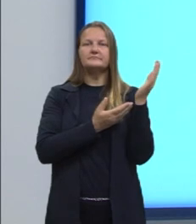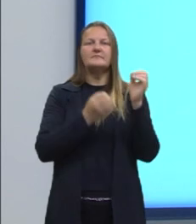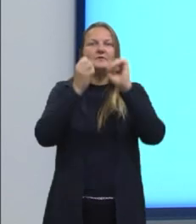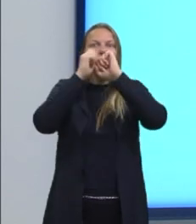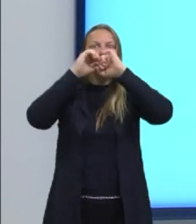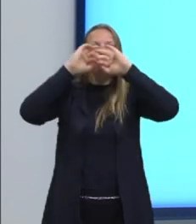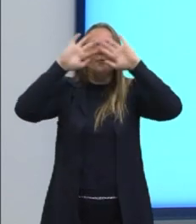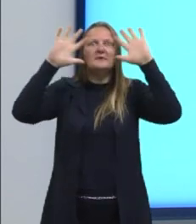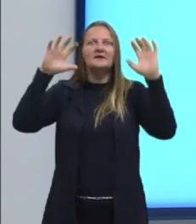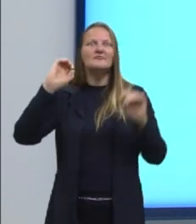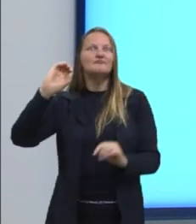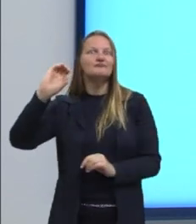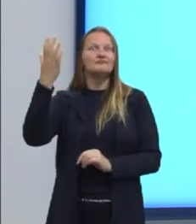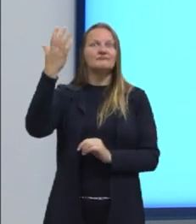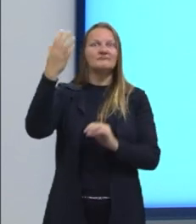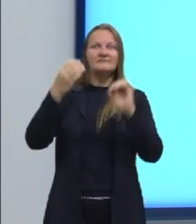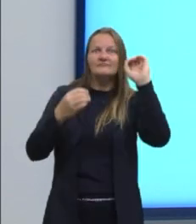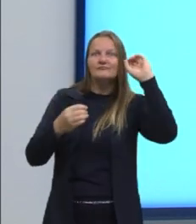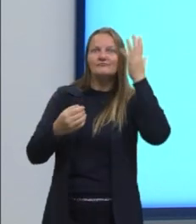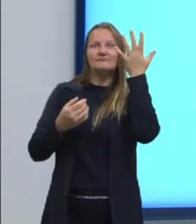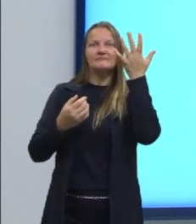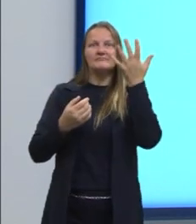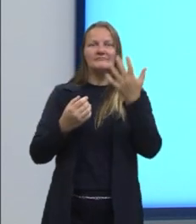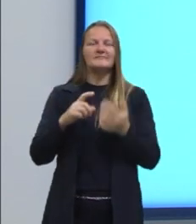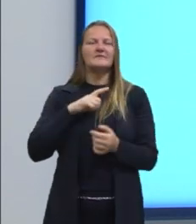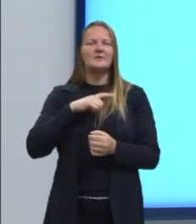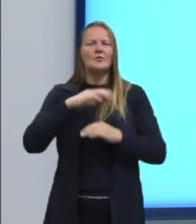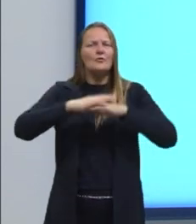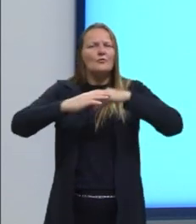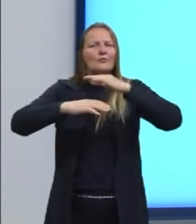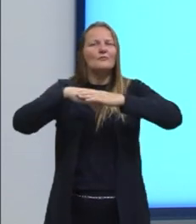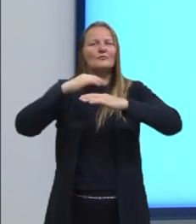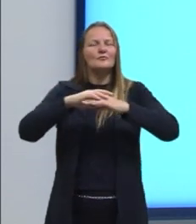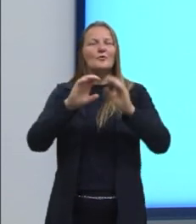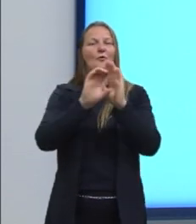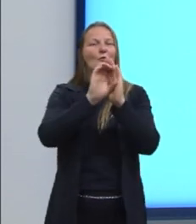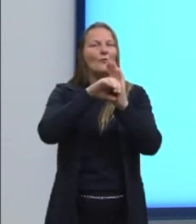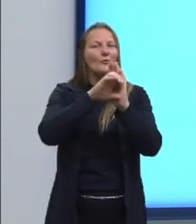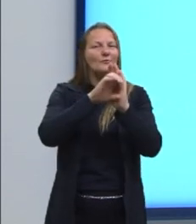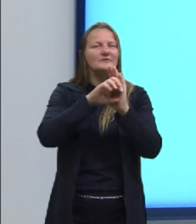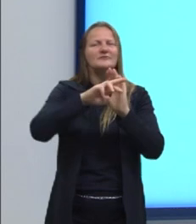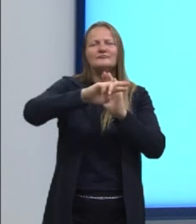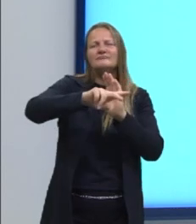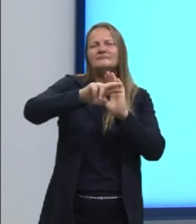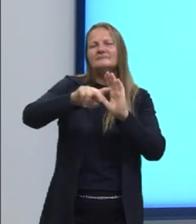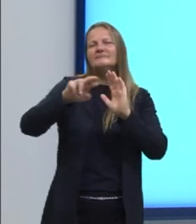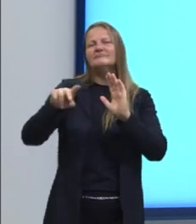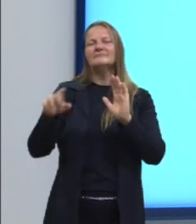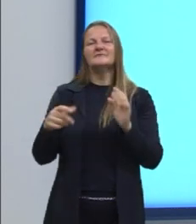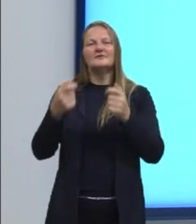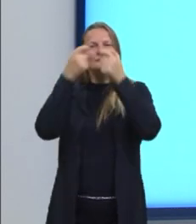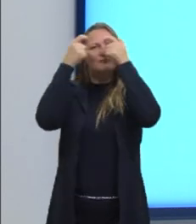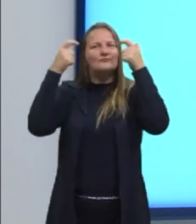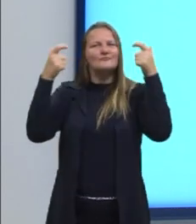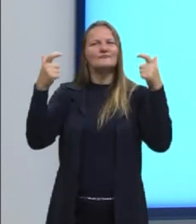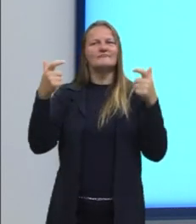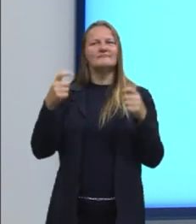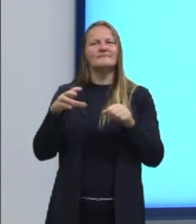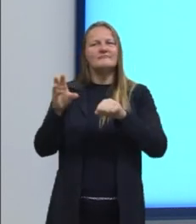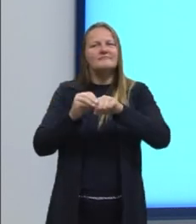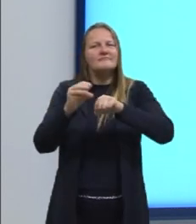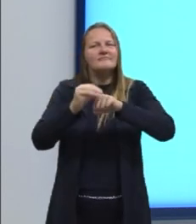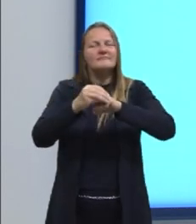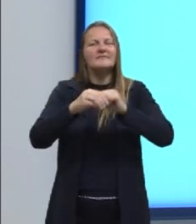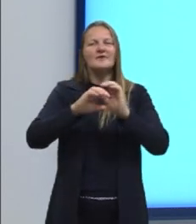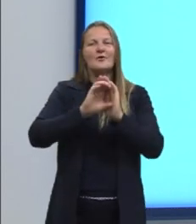fenômenos. Construir e aplicar conceitos das várias áreas do conhecimento para a